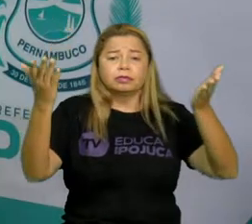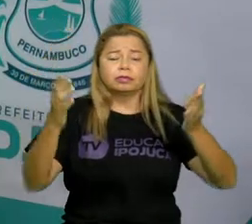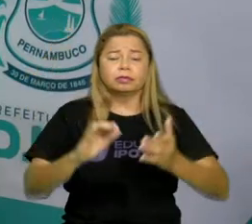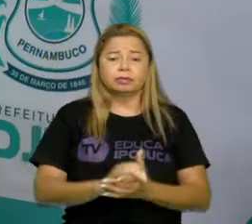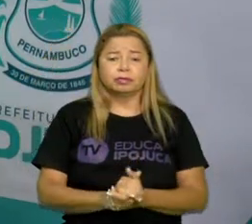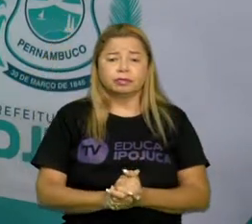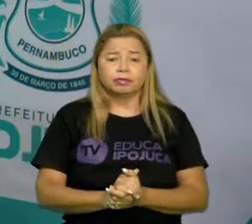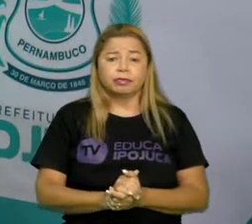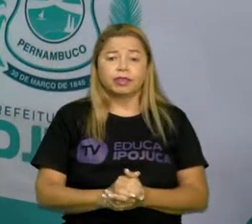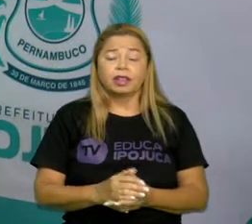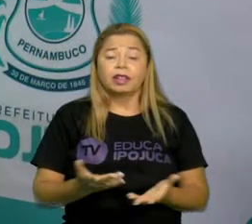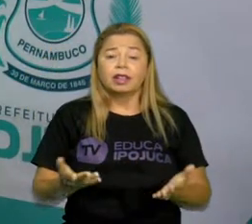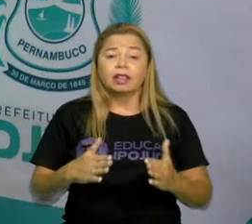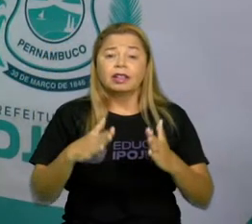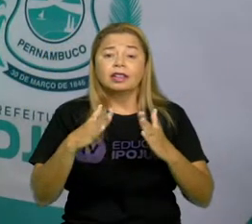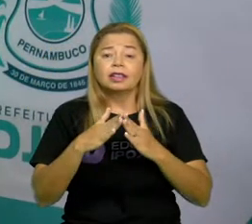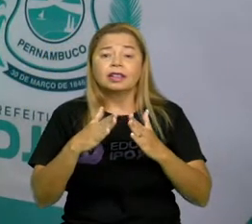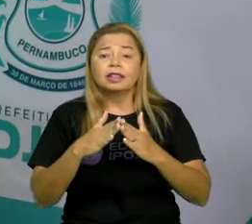era feita?